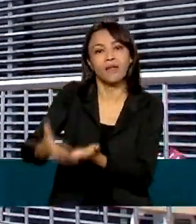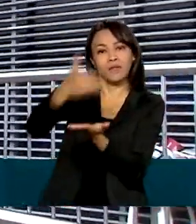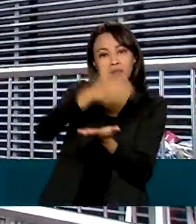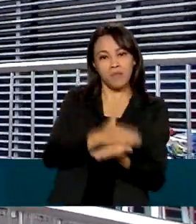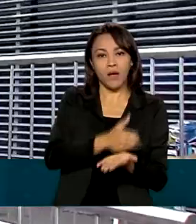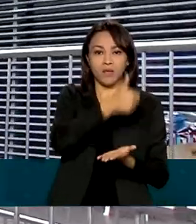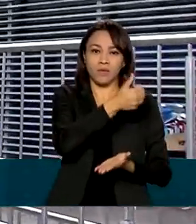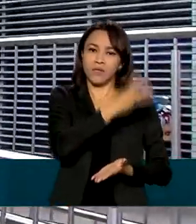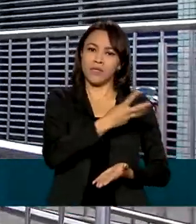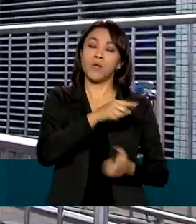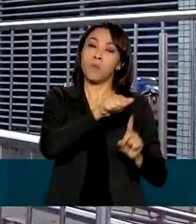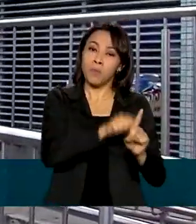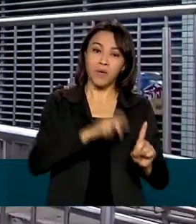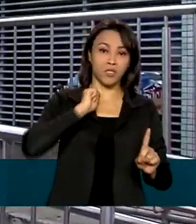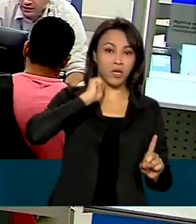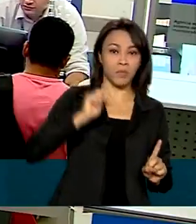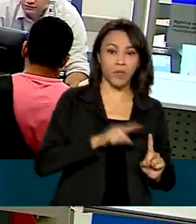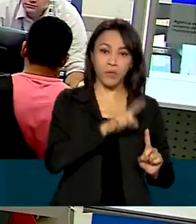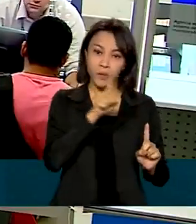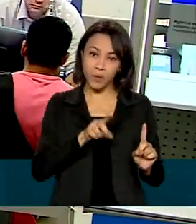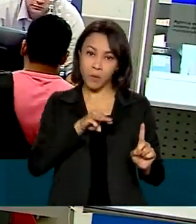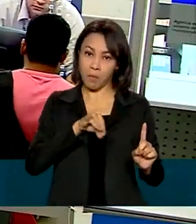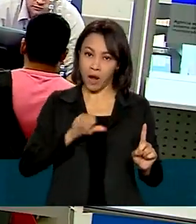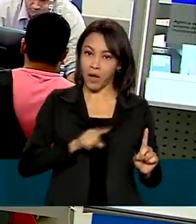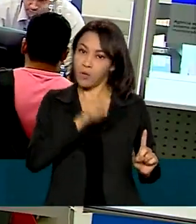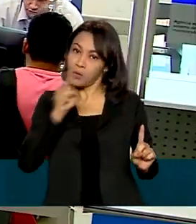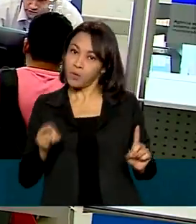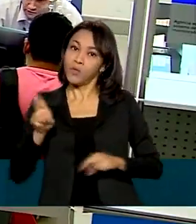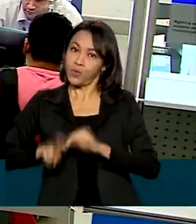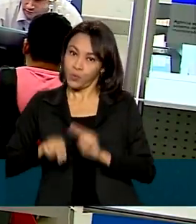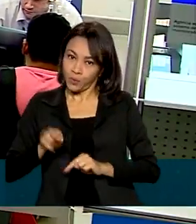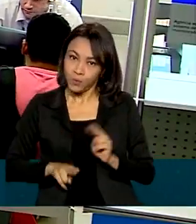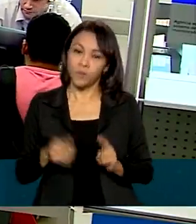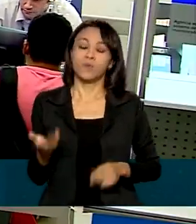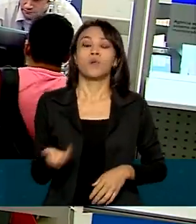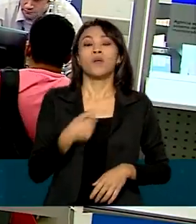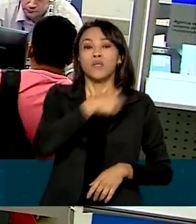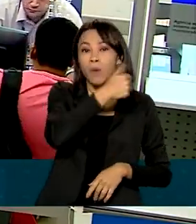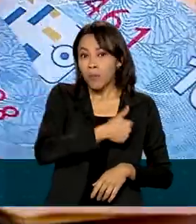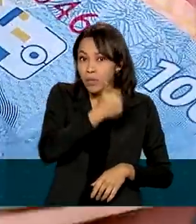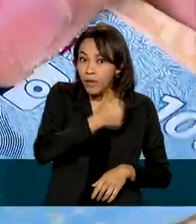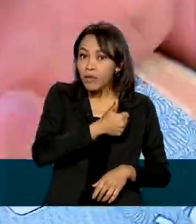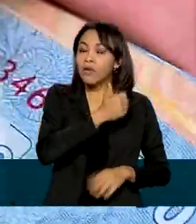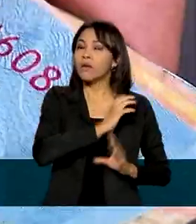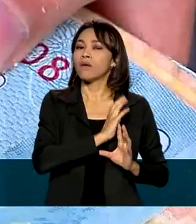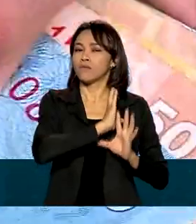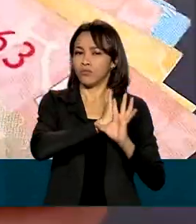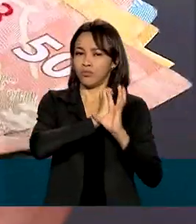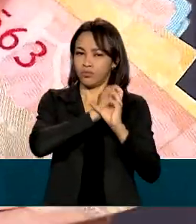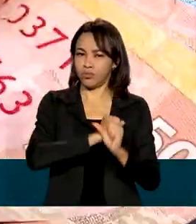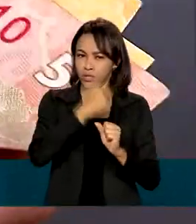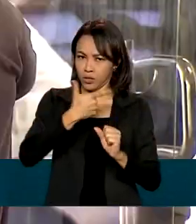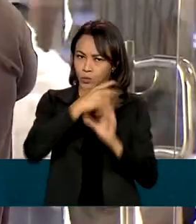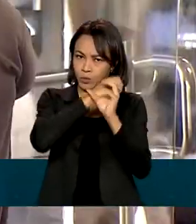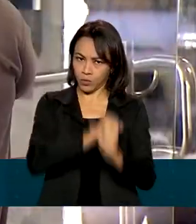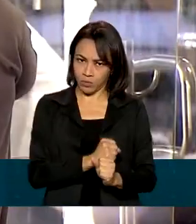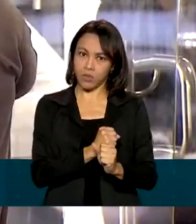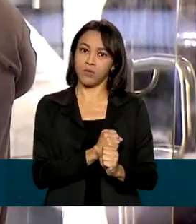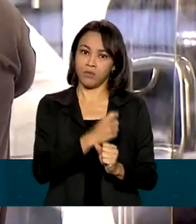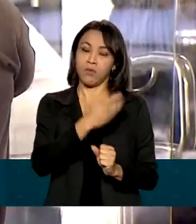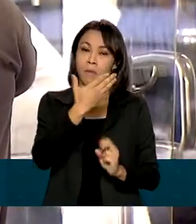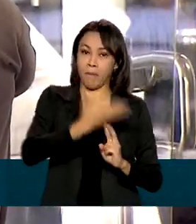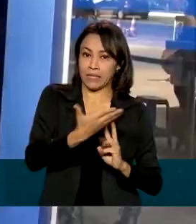os meses de abril, maio e junho. Ao todo, com a primeira e segunda parcelas somadas, serão injetados na economia cerca